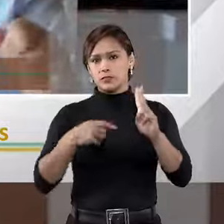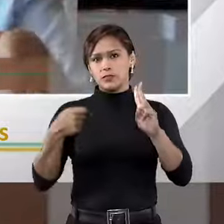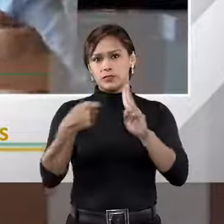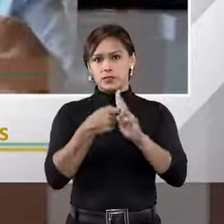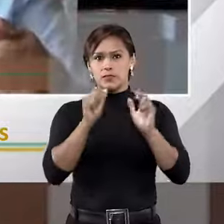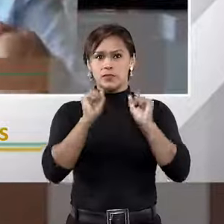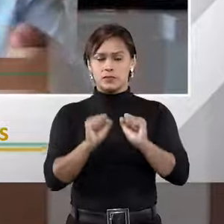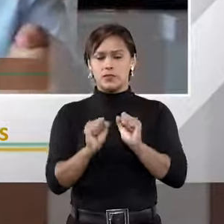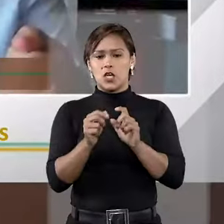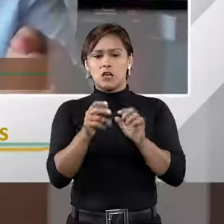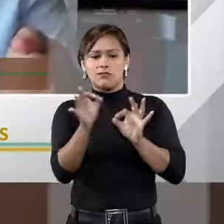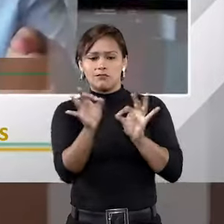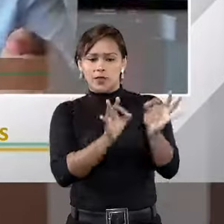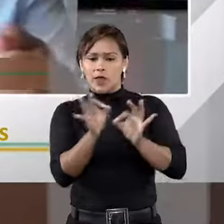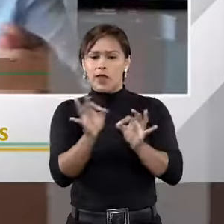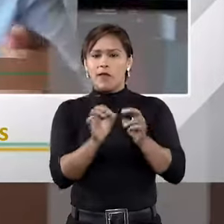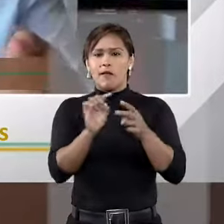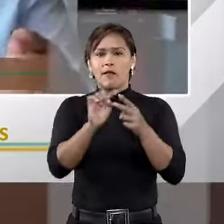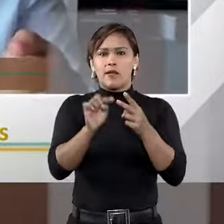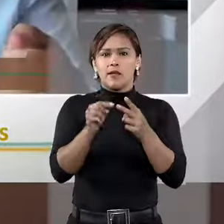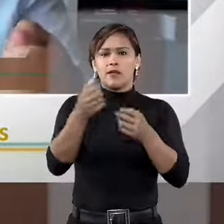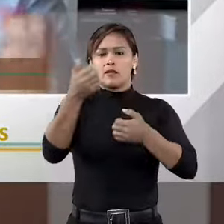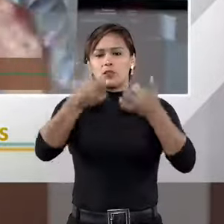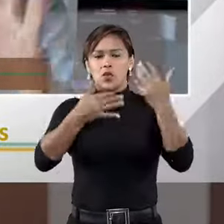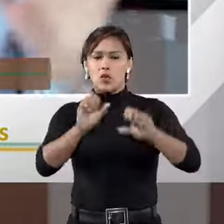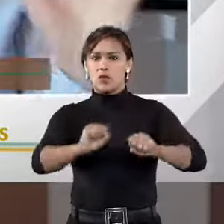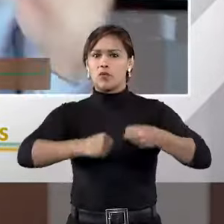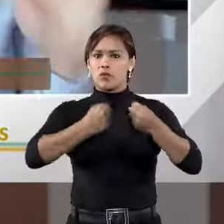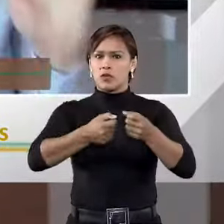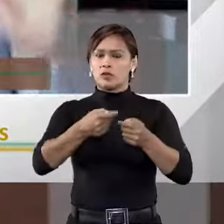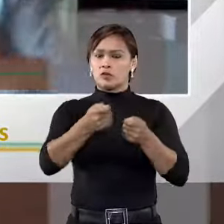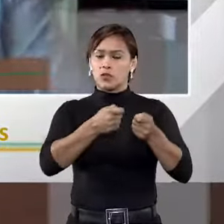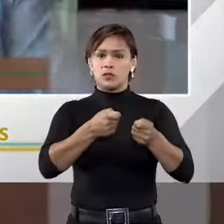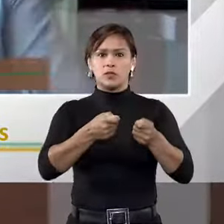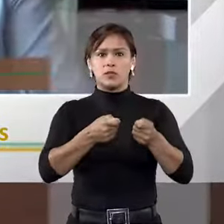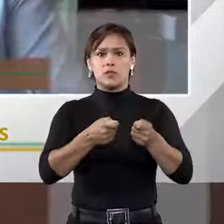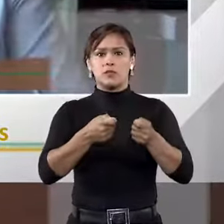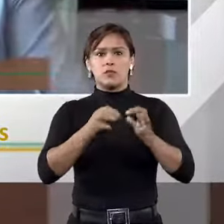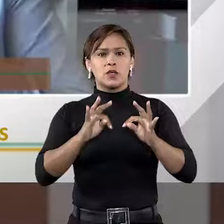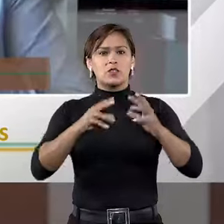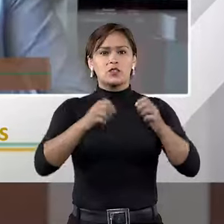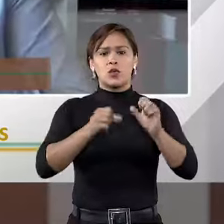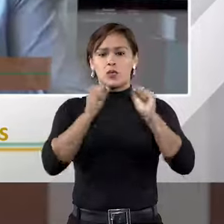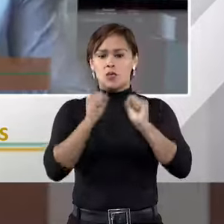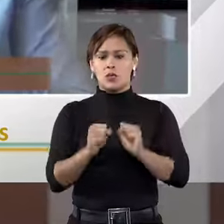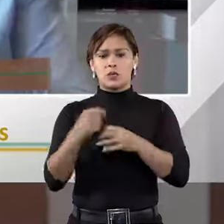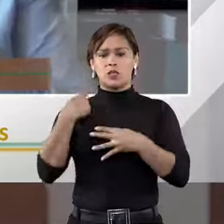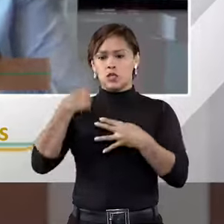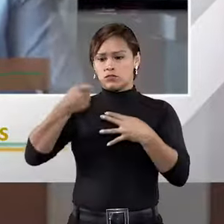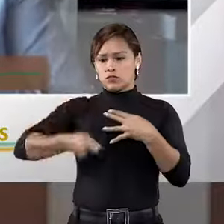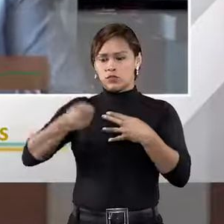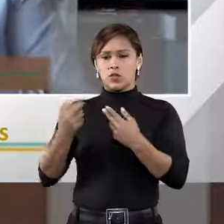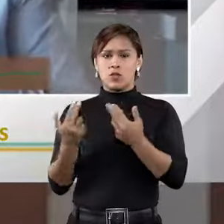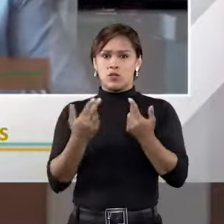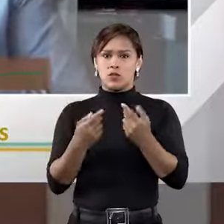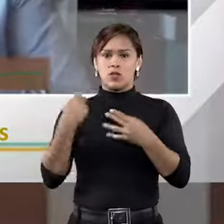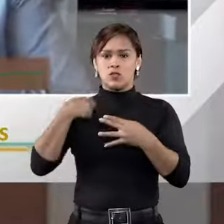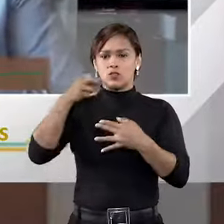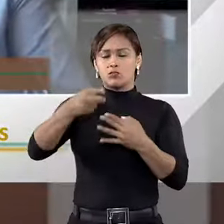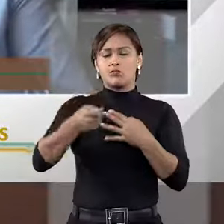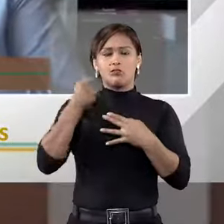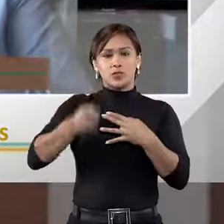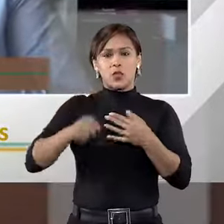calibrar, regular os poderes do árbitro, mas todos os poderes que o juiz tem o árbitro tem, menos o poder de